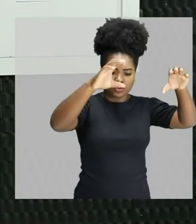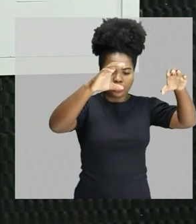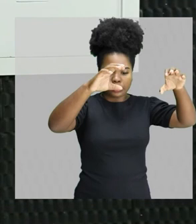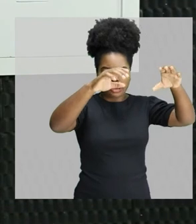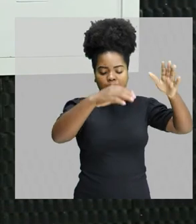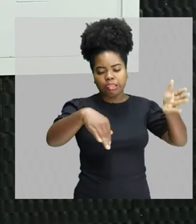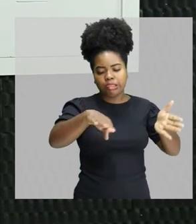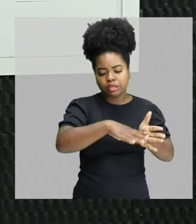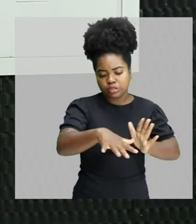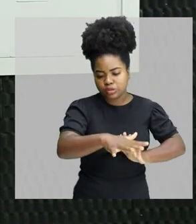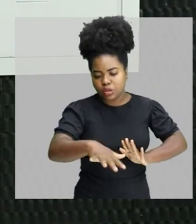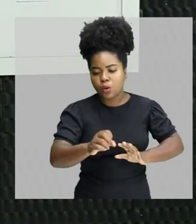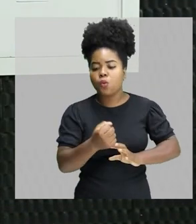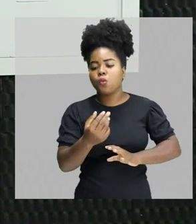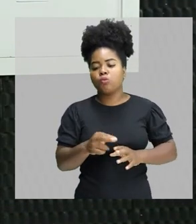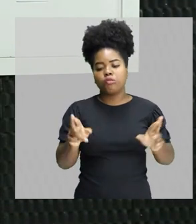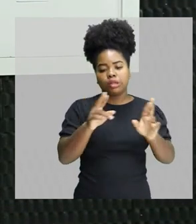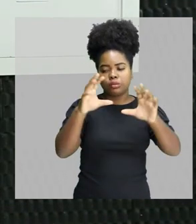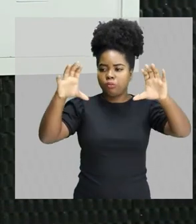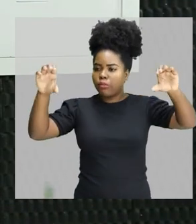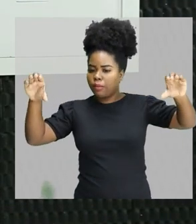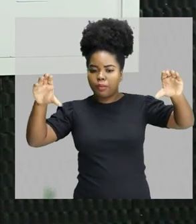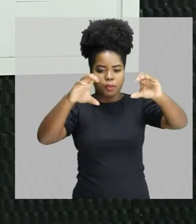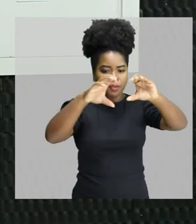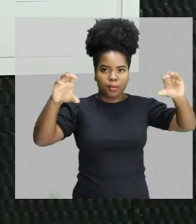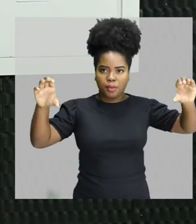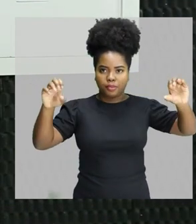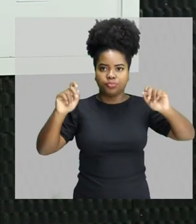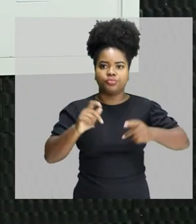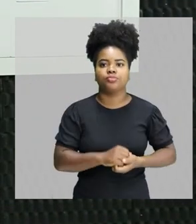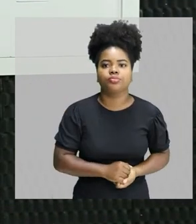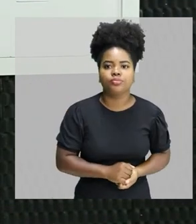solo para a nuvem ou entre as nuvens. Está certo? Bem como o texto falou